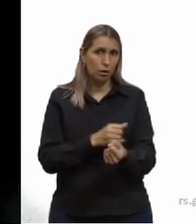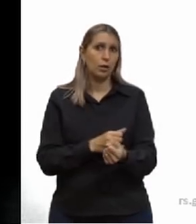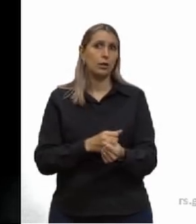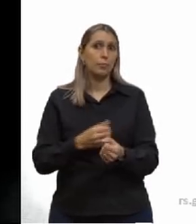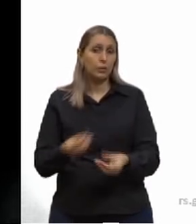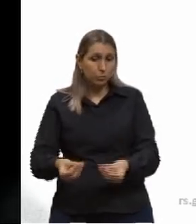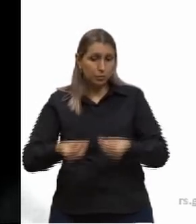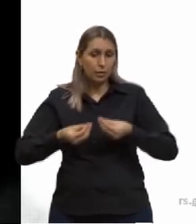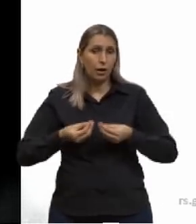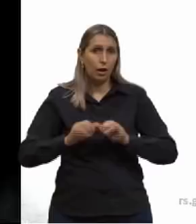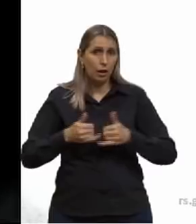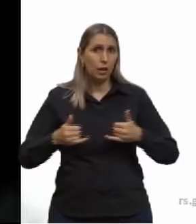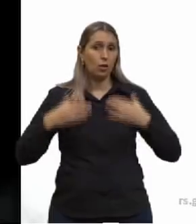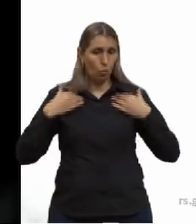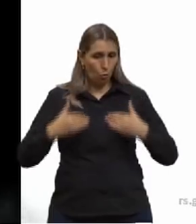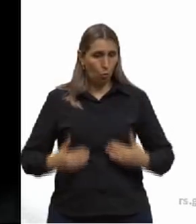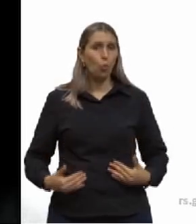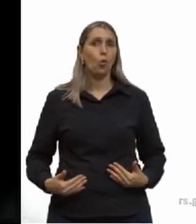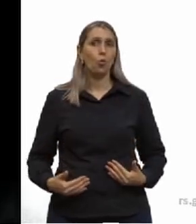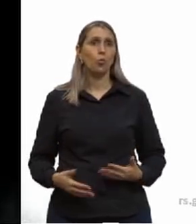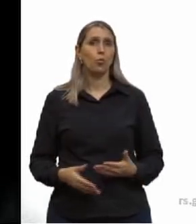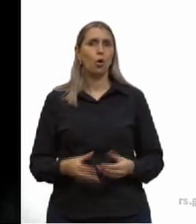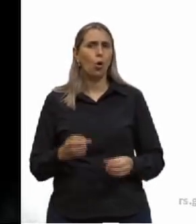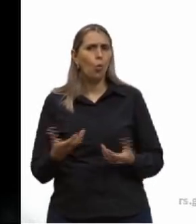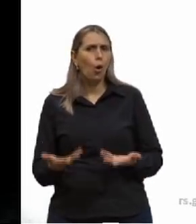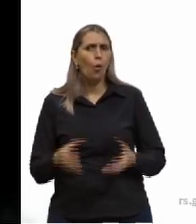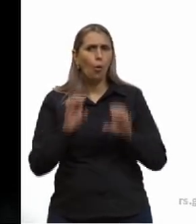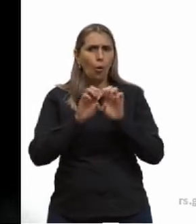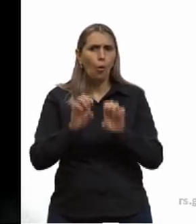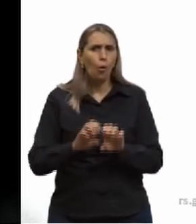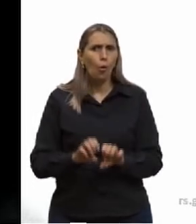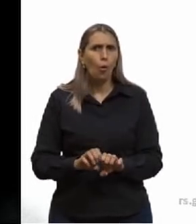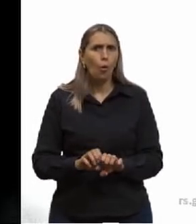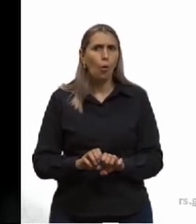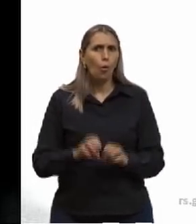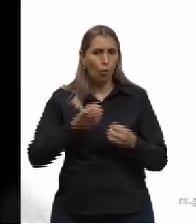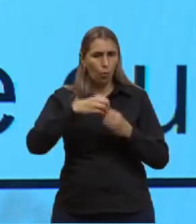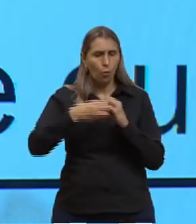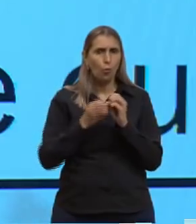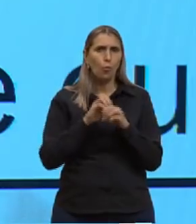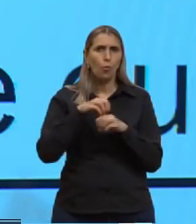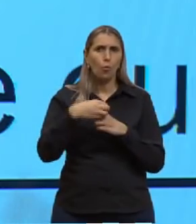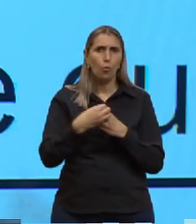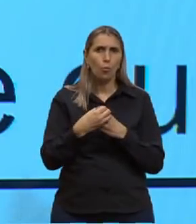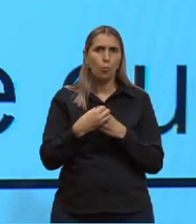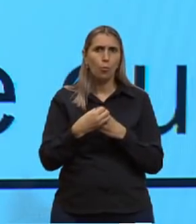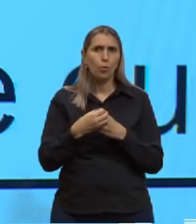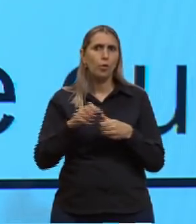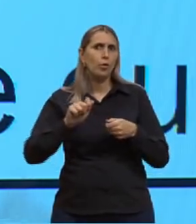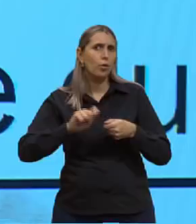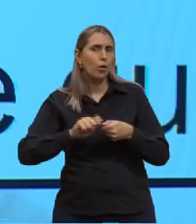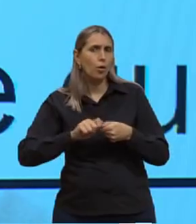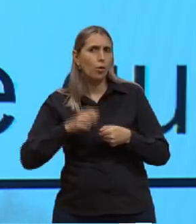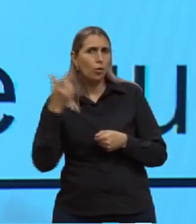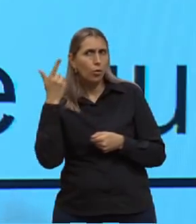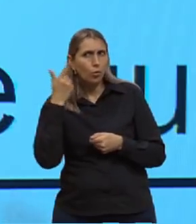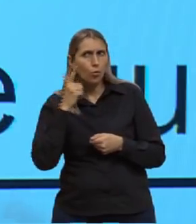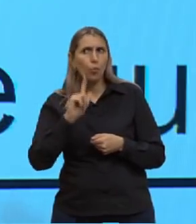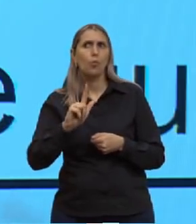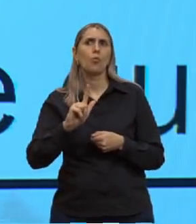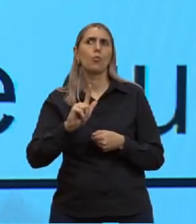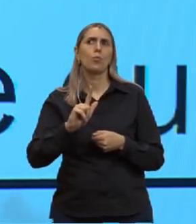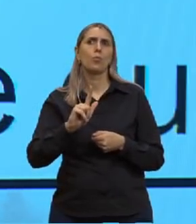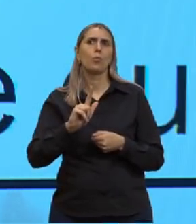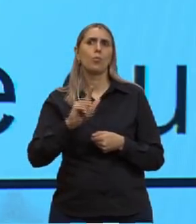energia. E como é a estrutura, então, dessa molécula formada novamente, olha aqui, de